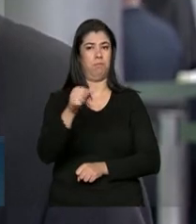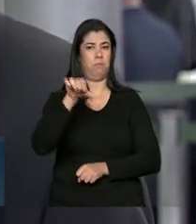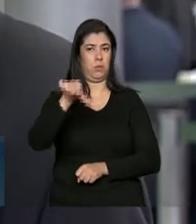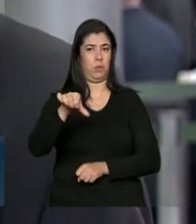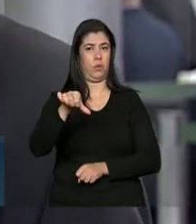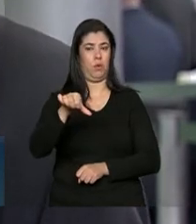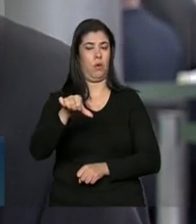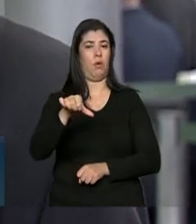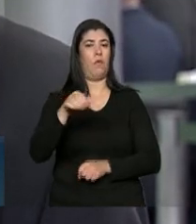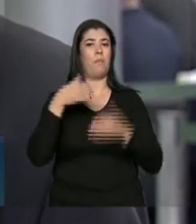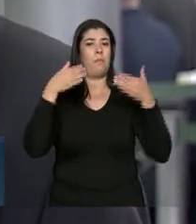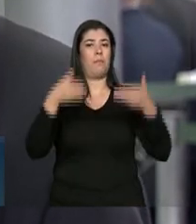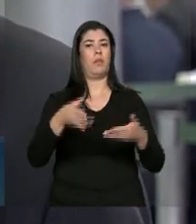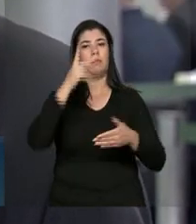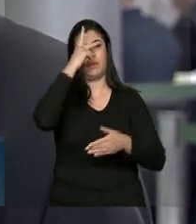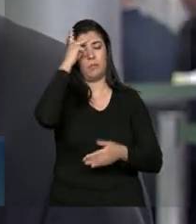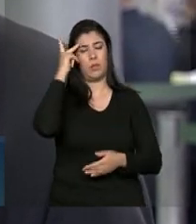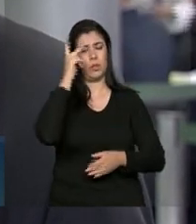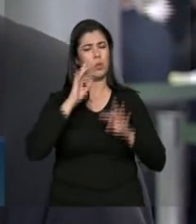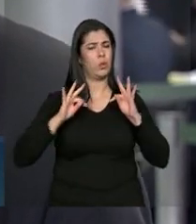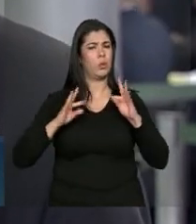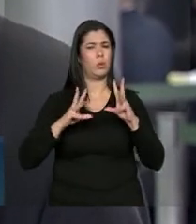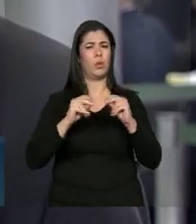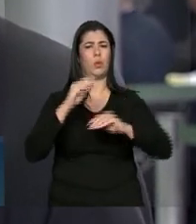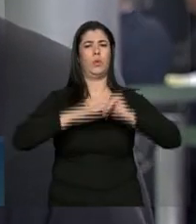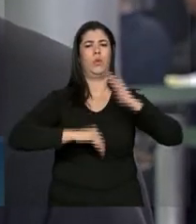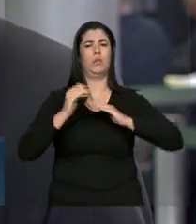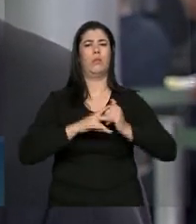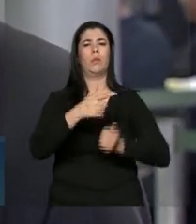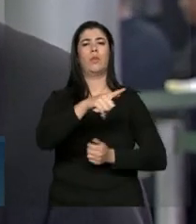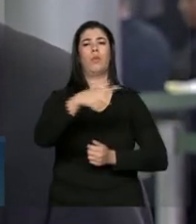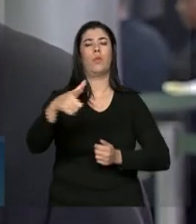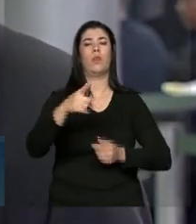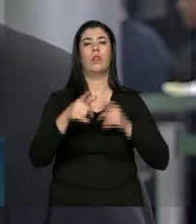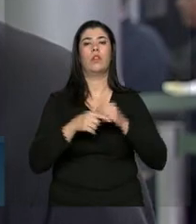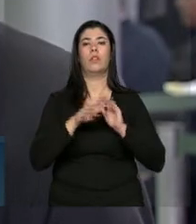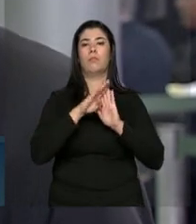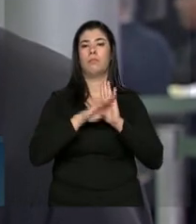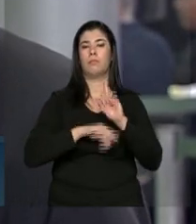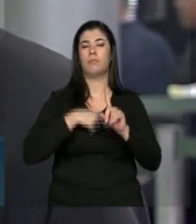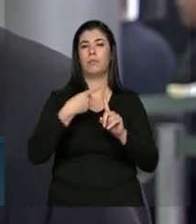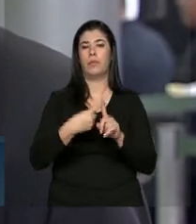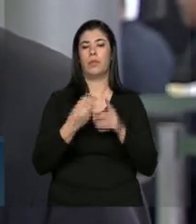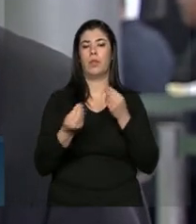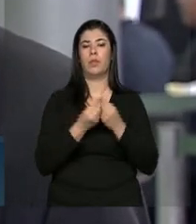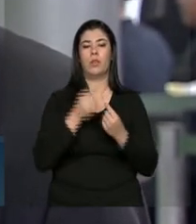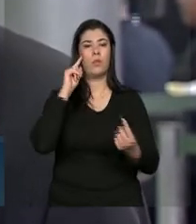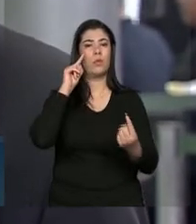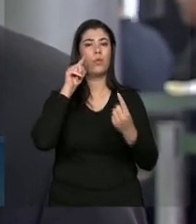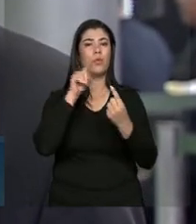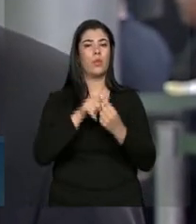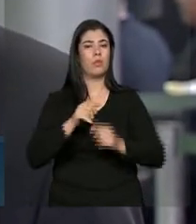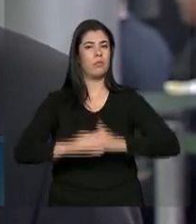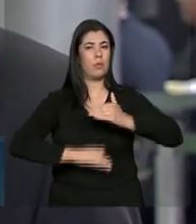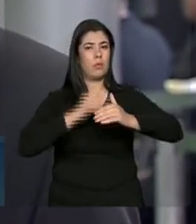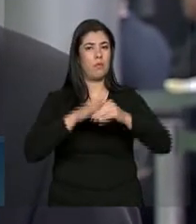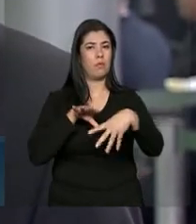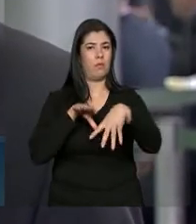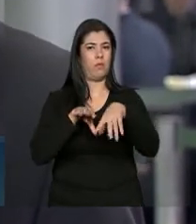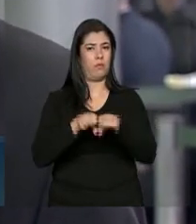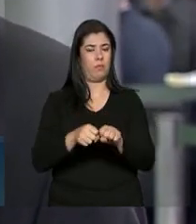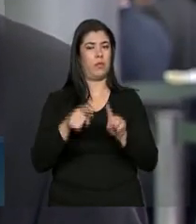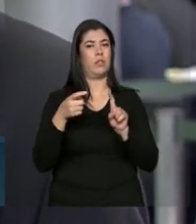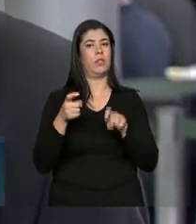programa, além de todas as ações que estão sendo feitas nas outras dimensões do programa. Do ponto de vista do avanço da formação,